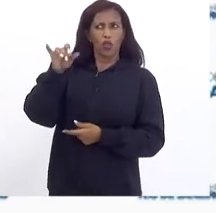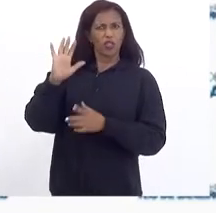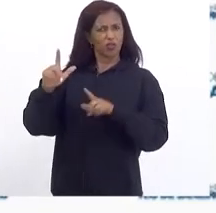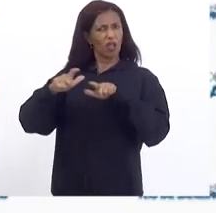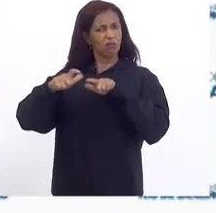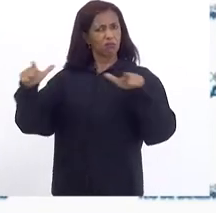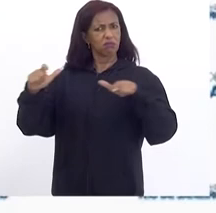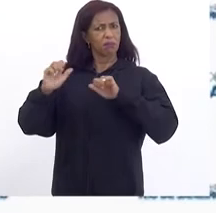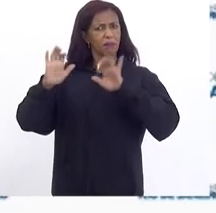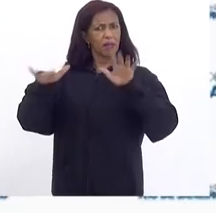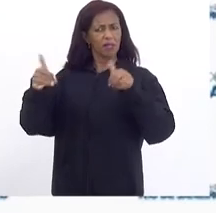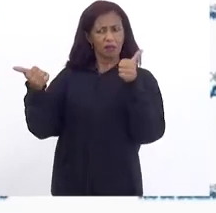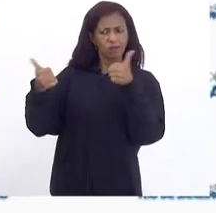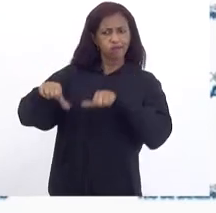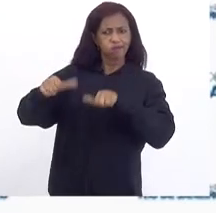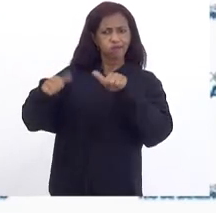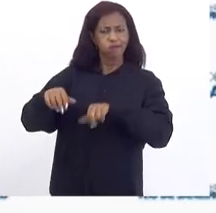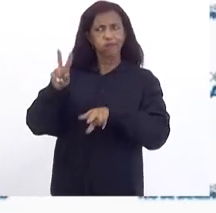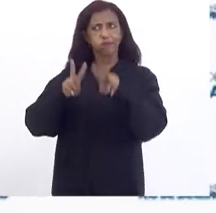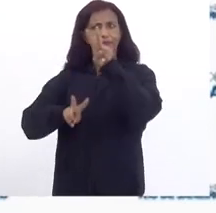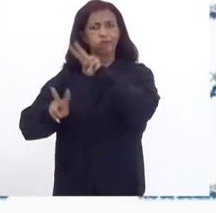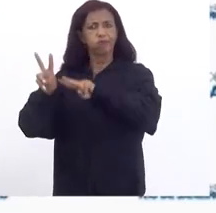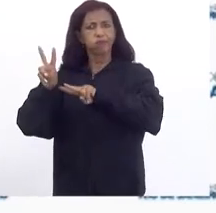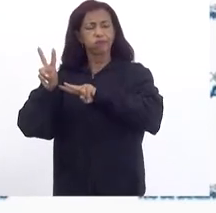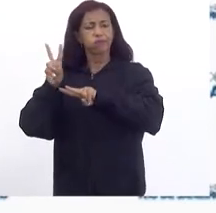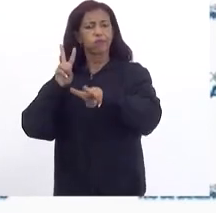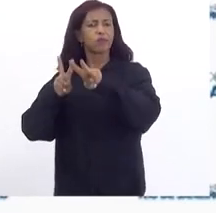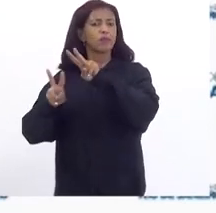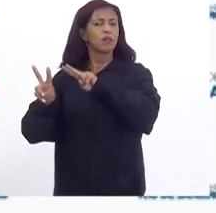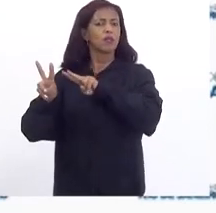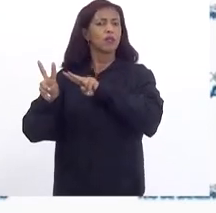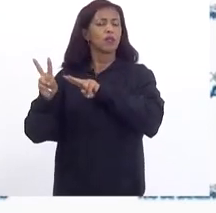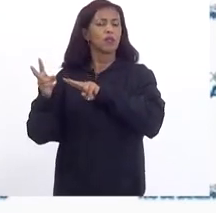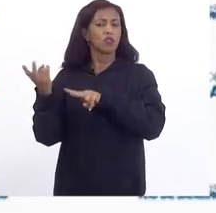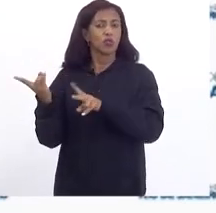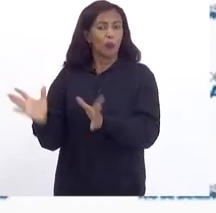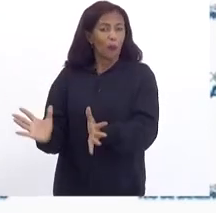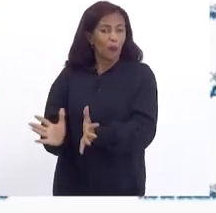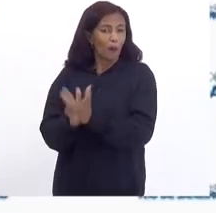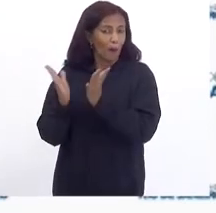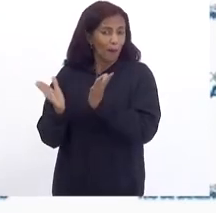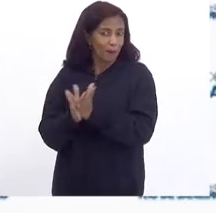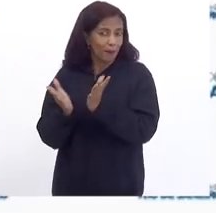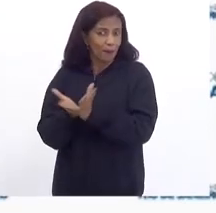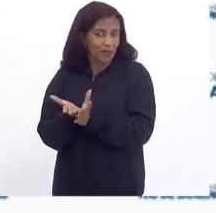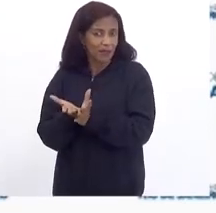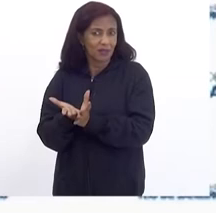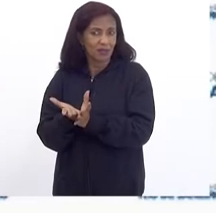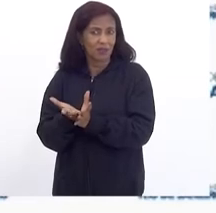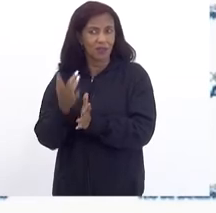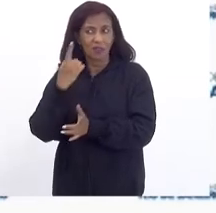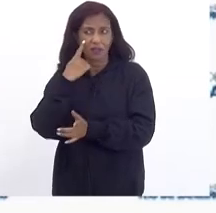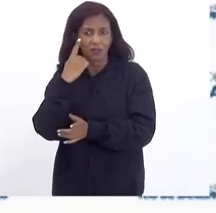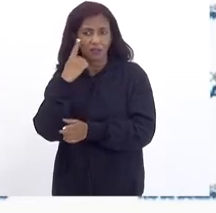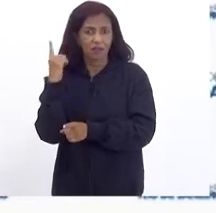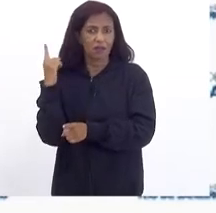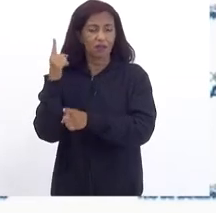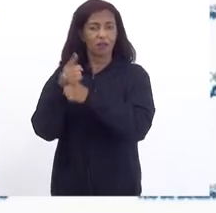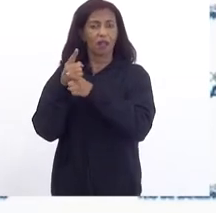Se nós analisarmos Do ponto de vista De pobreza Eventualmente Nós vamos encontrar